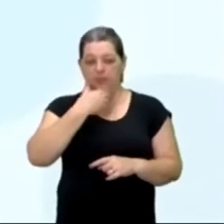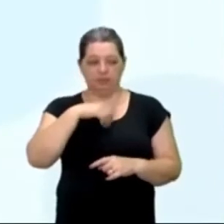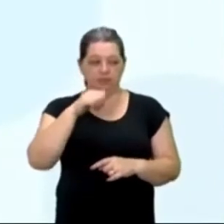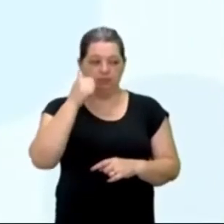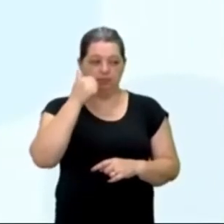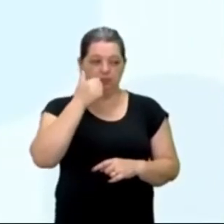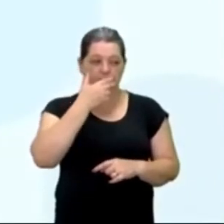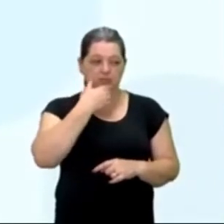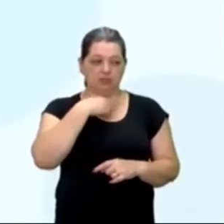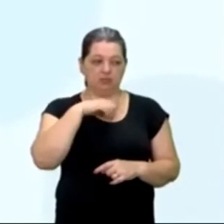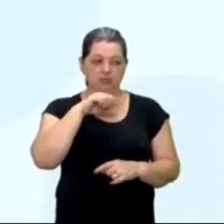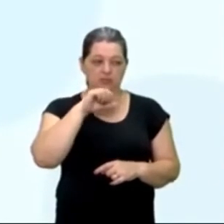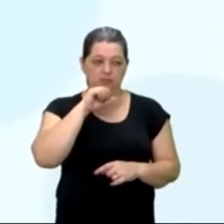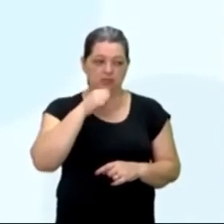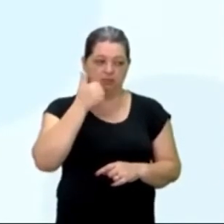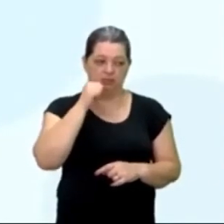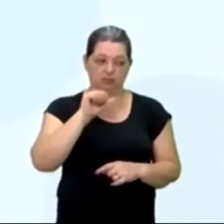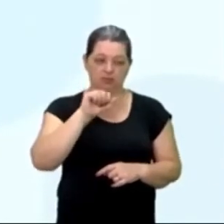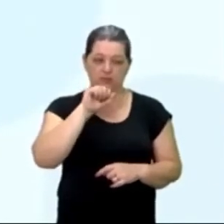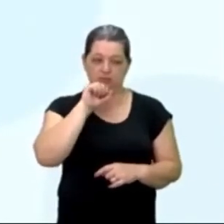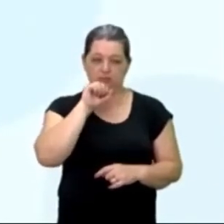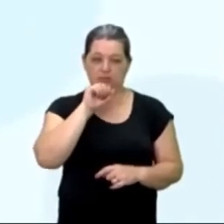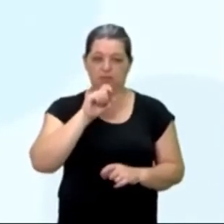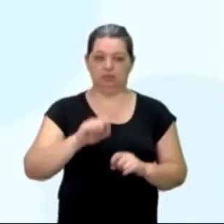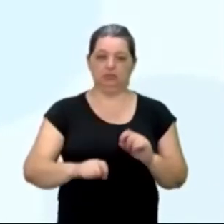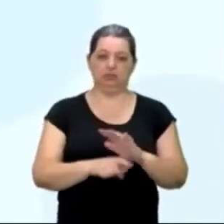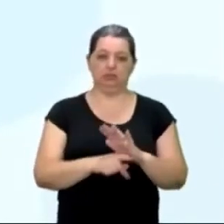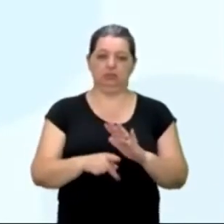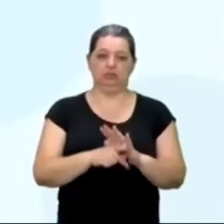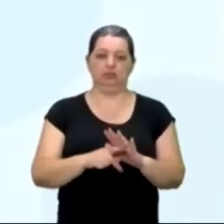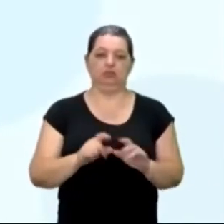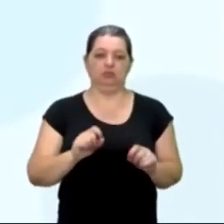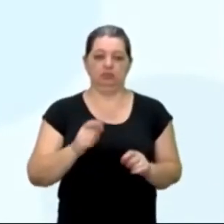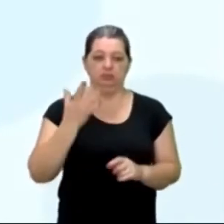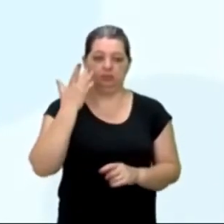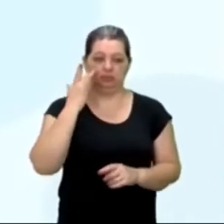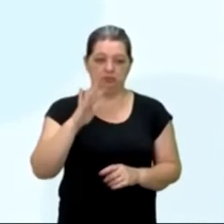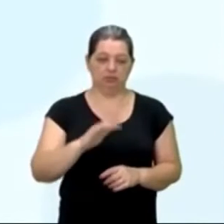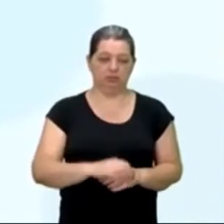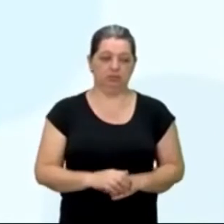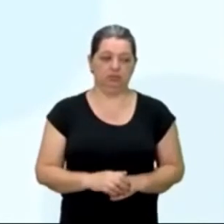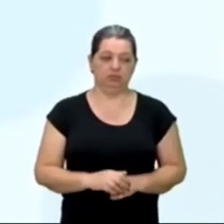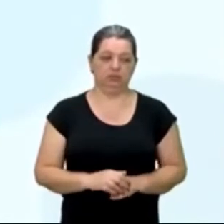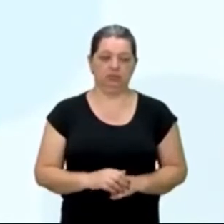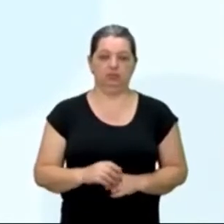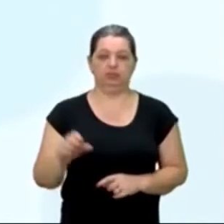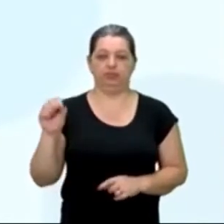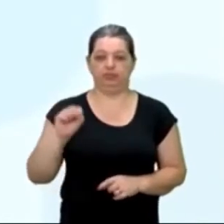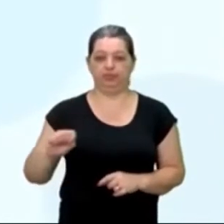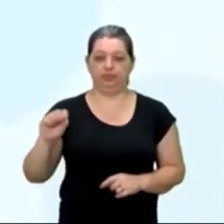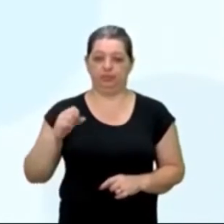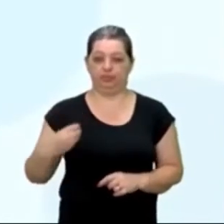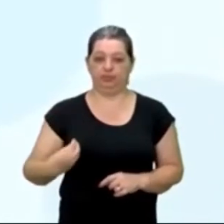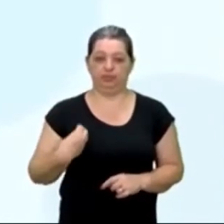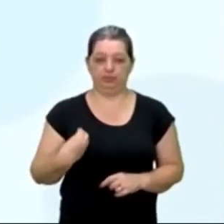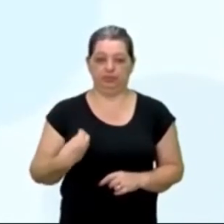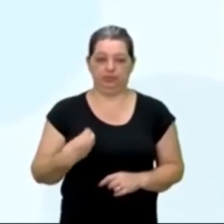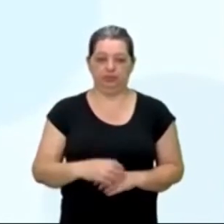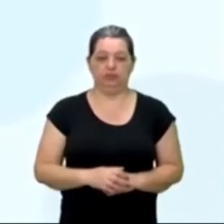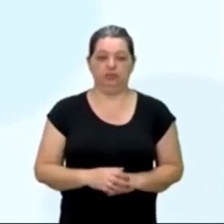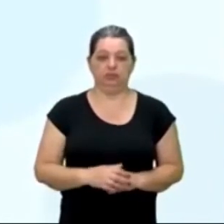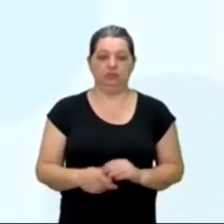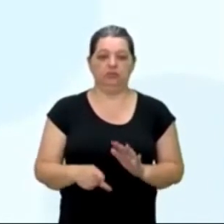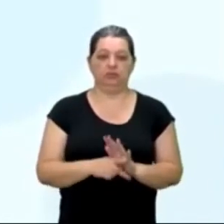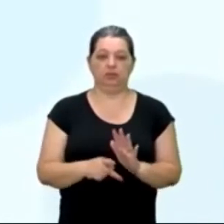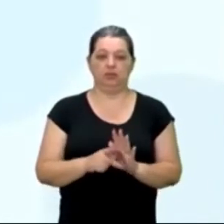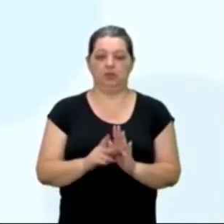divorciando. Era rico, mas não se orgulhava disso. Era solteiro, mas há documentos que apontam para